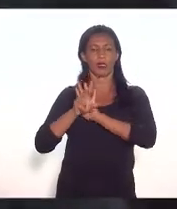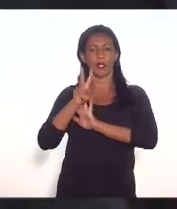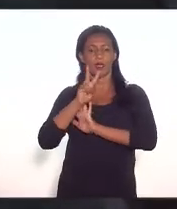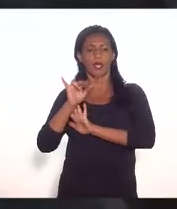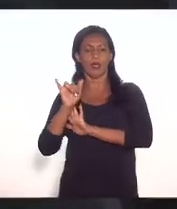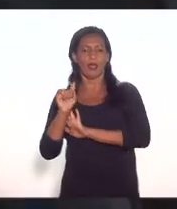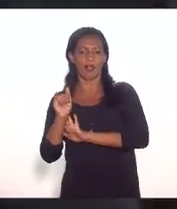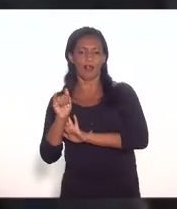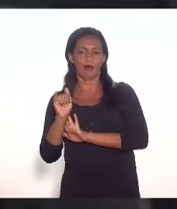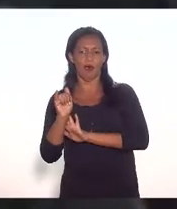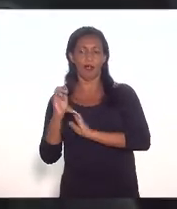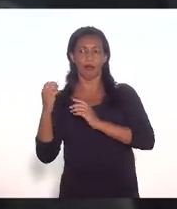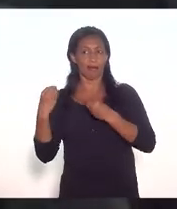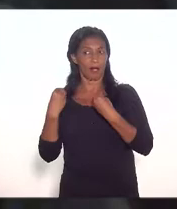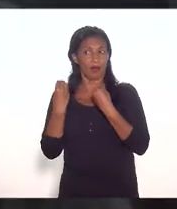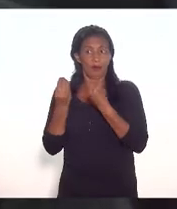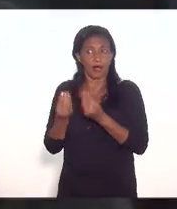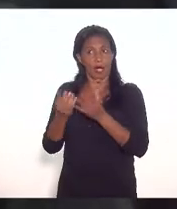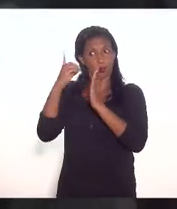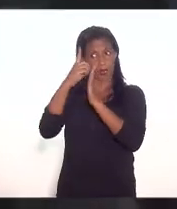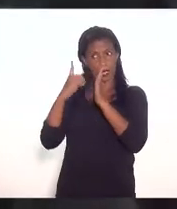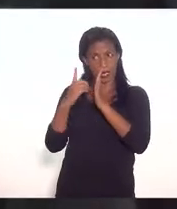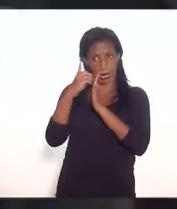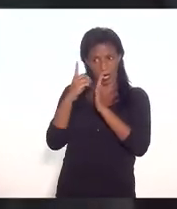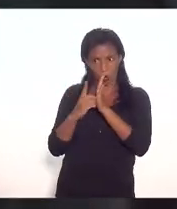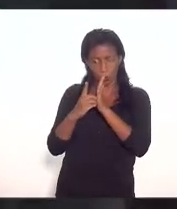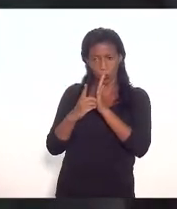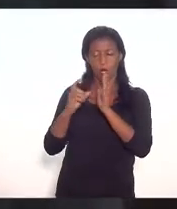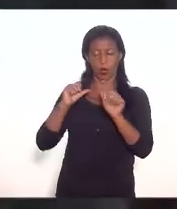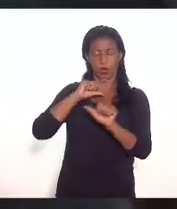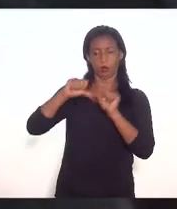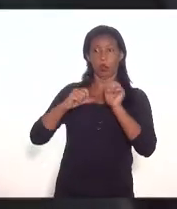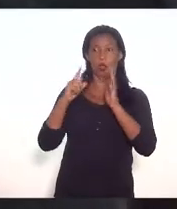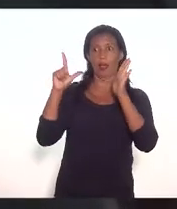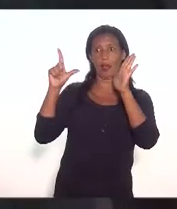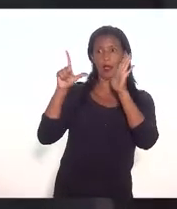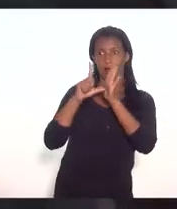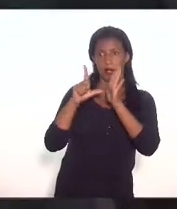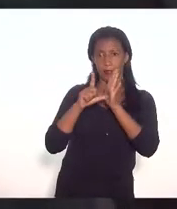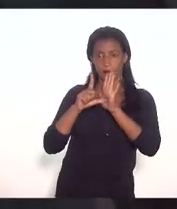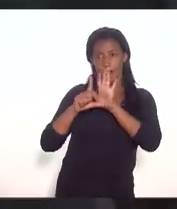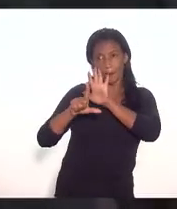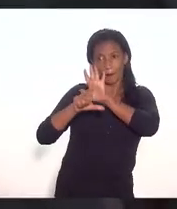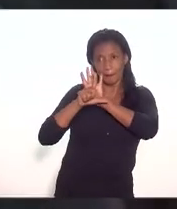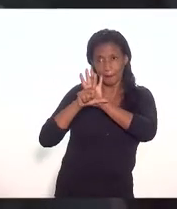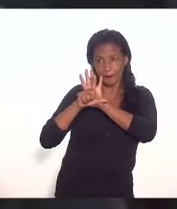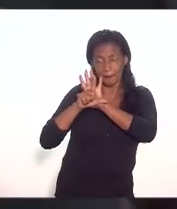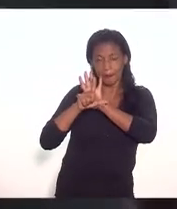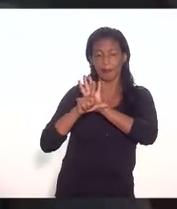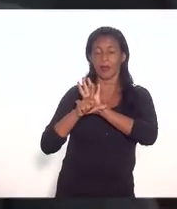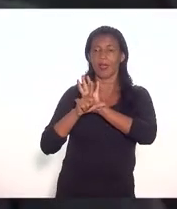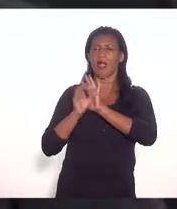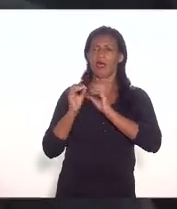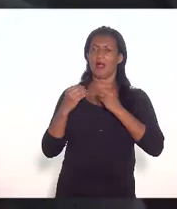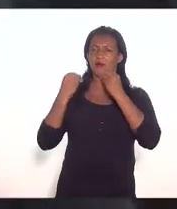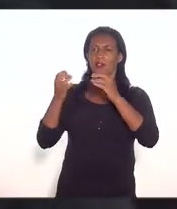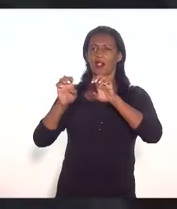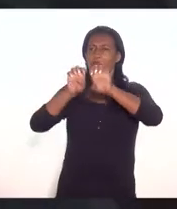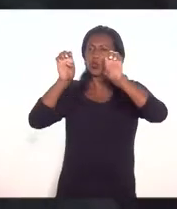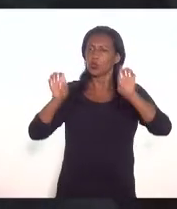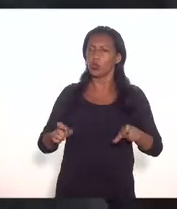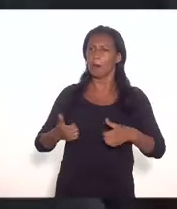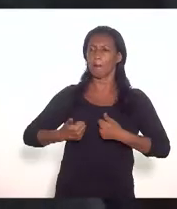consolidar era um decreto agora é uma lei ela vai dar uma estruturação melhor para a